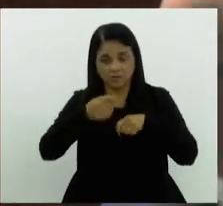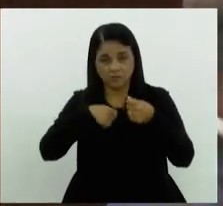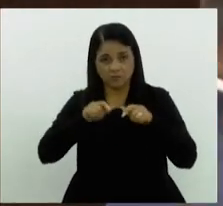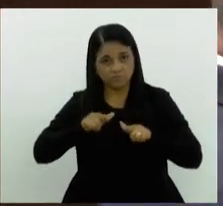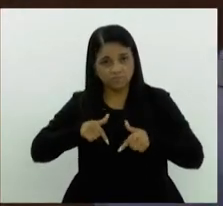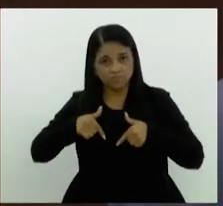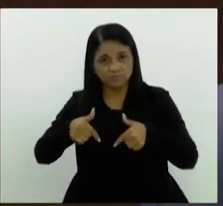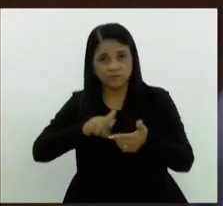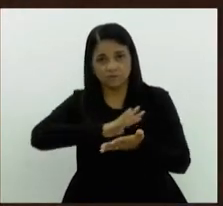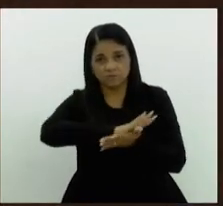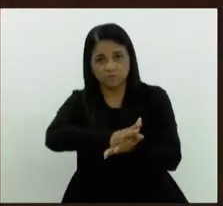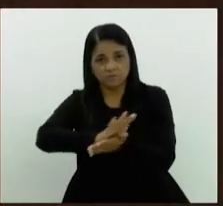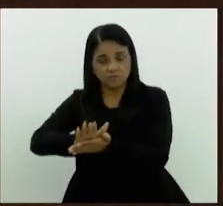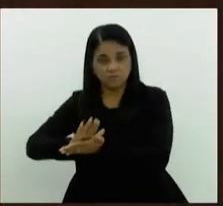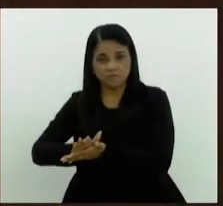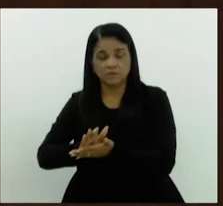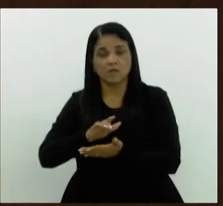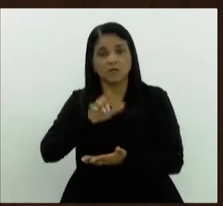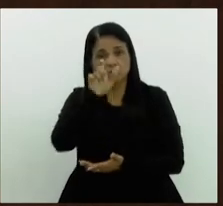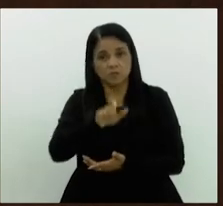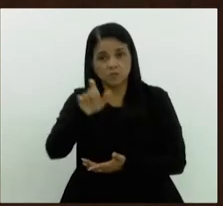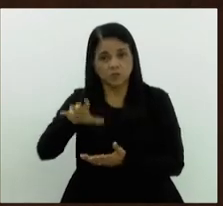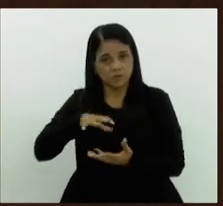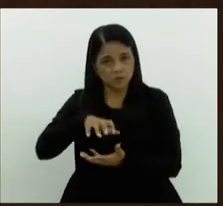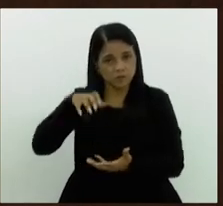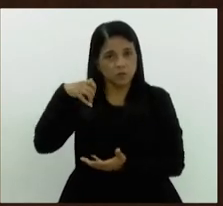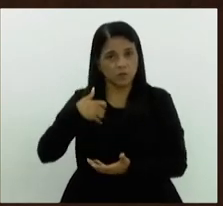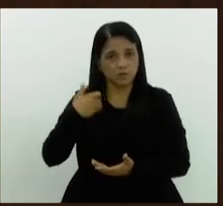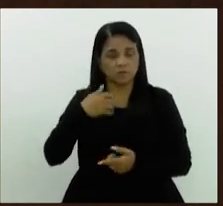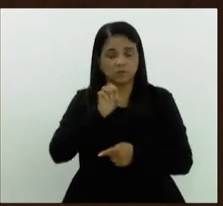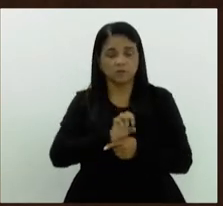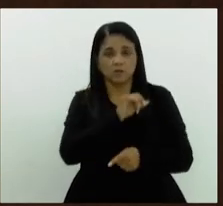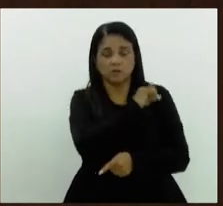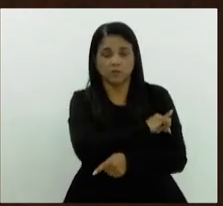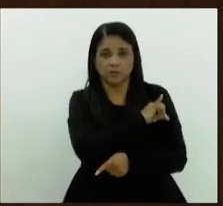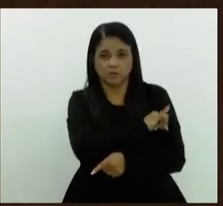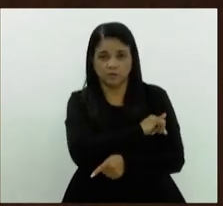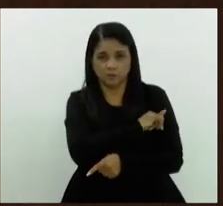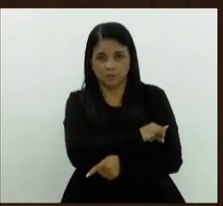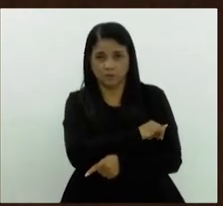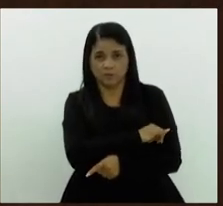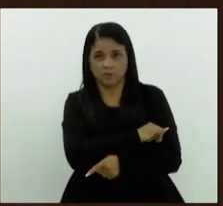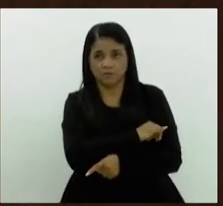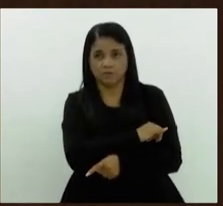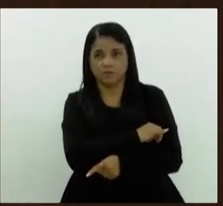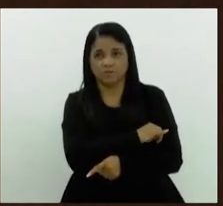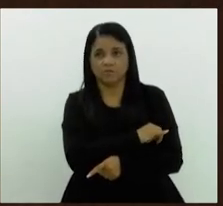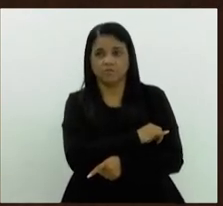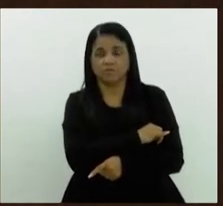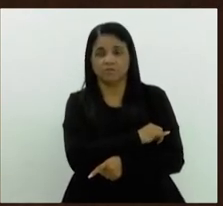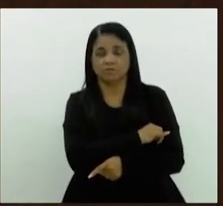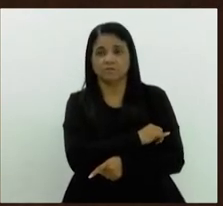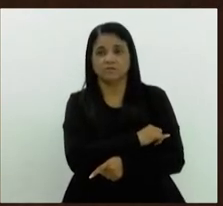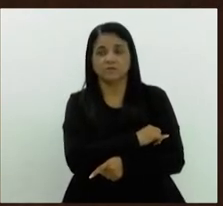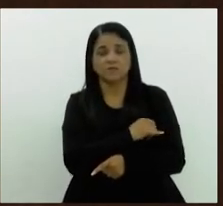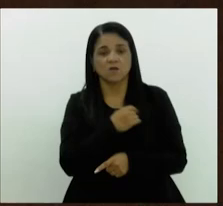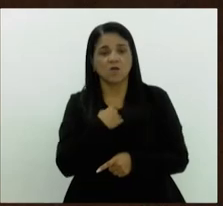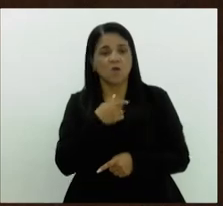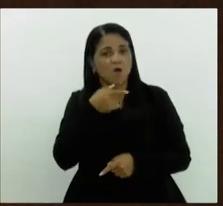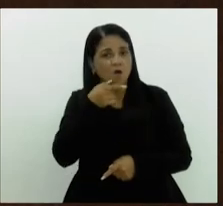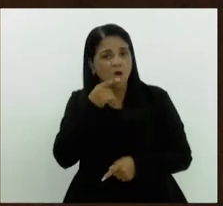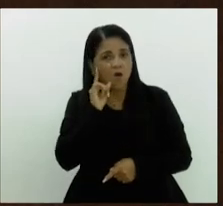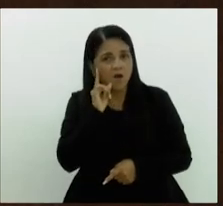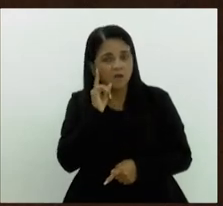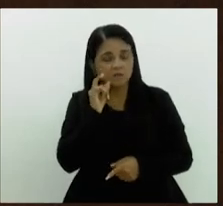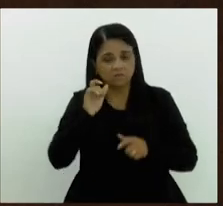discriminatórios a pessoas idosas no estado do Rio de Janeiro. Eu sei que a cena que o Brasil inteiro assistiu ontem